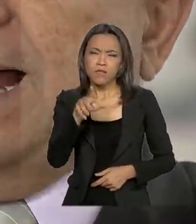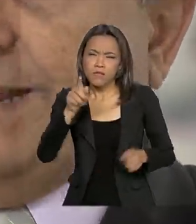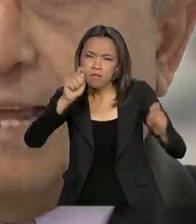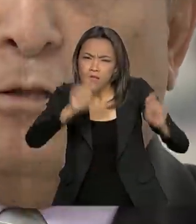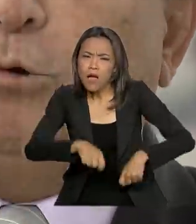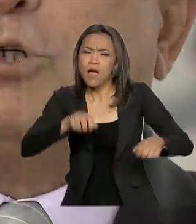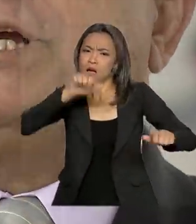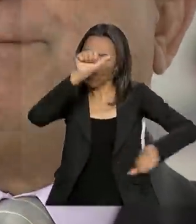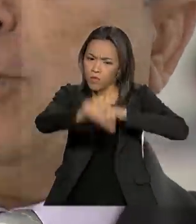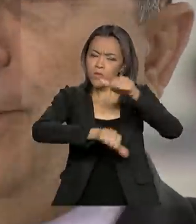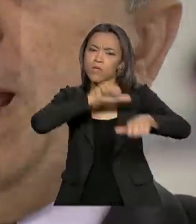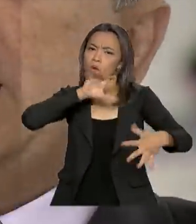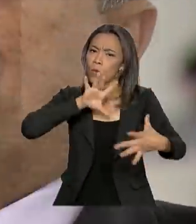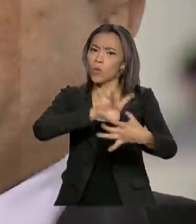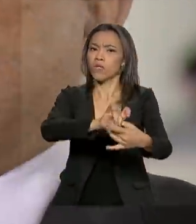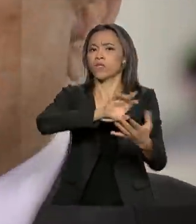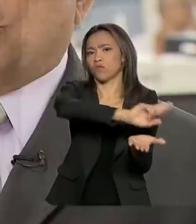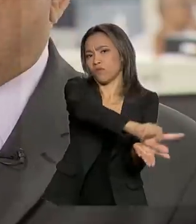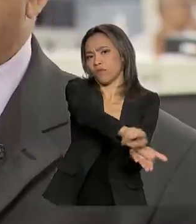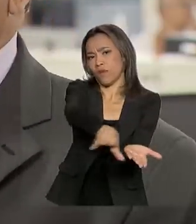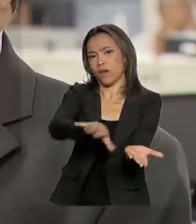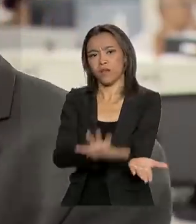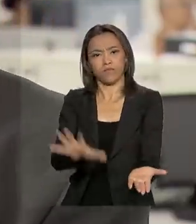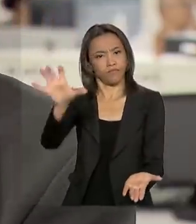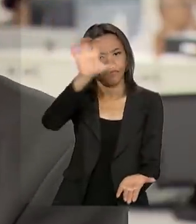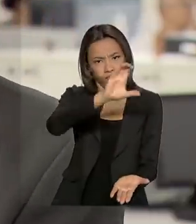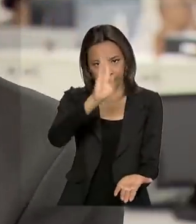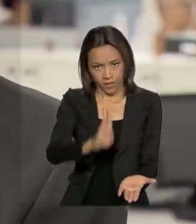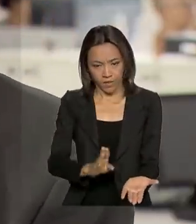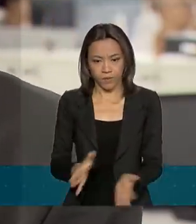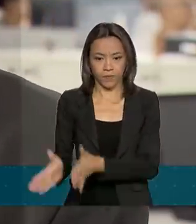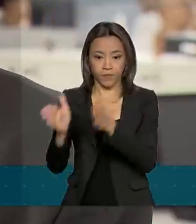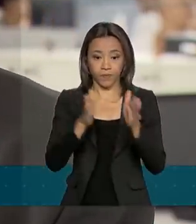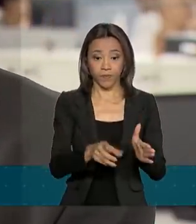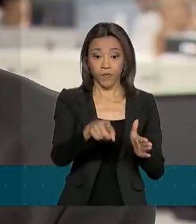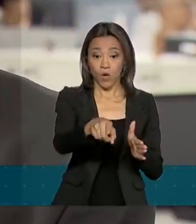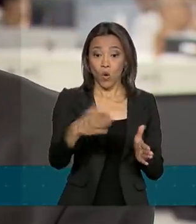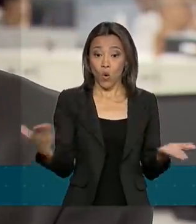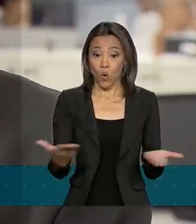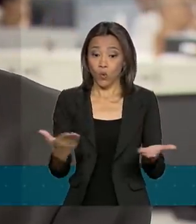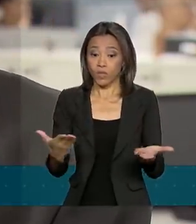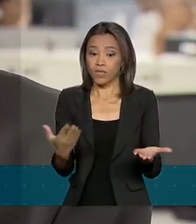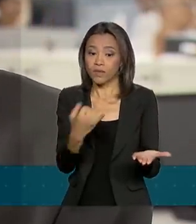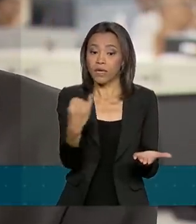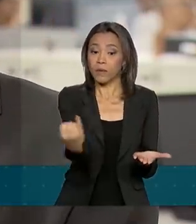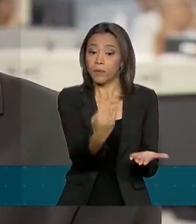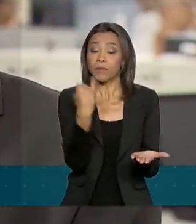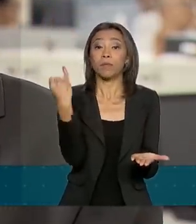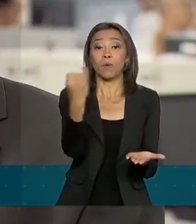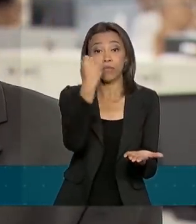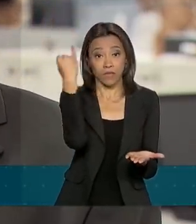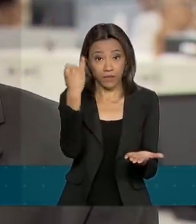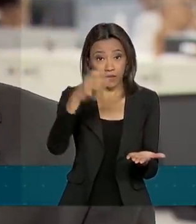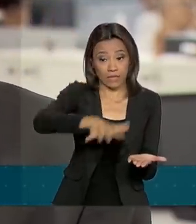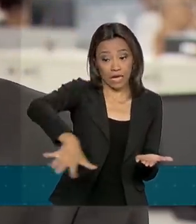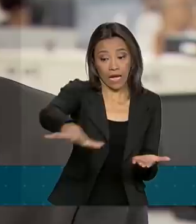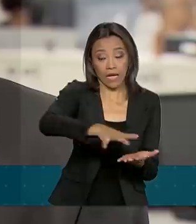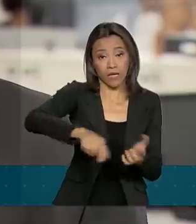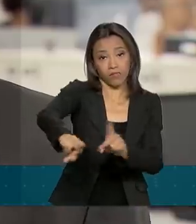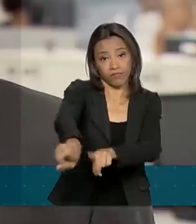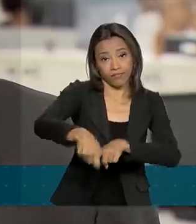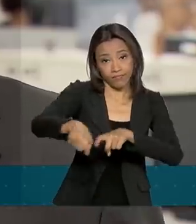mudar a realidade de muitas regiões. Hoje é um marco para o saneamento rural. A partir de agora nós temos